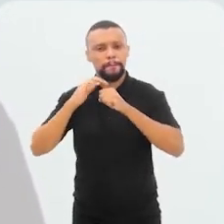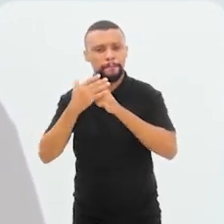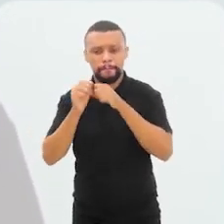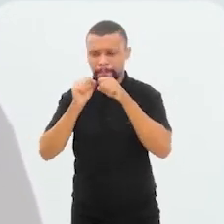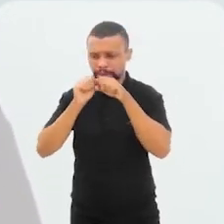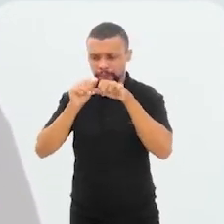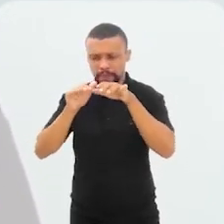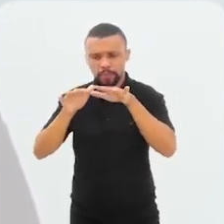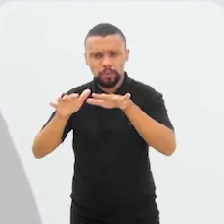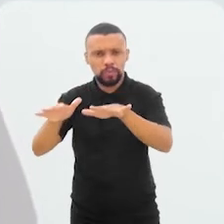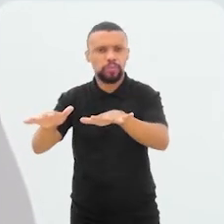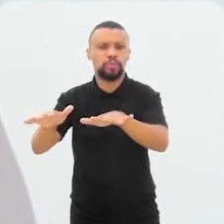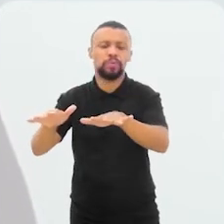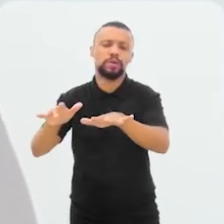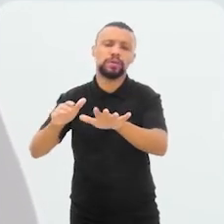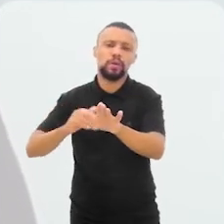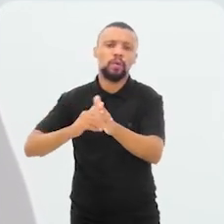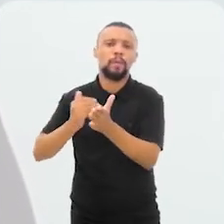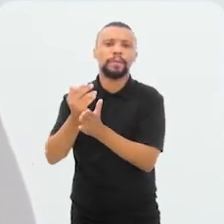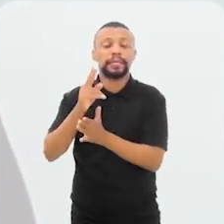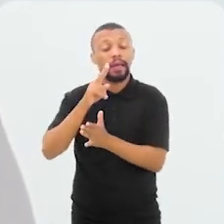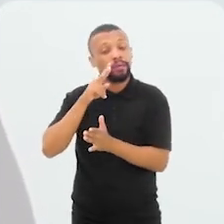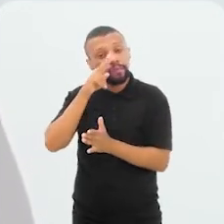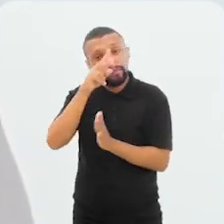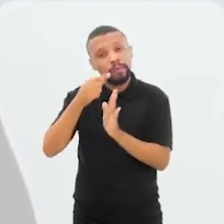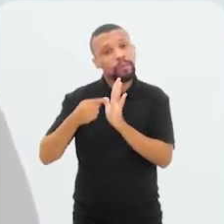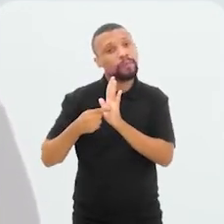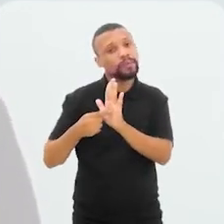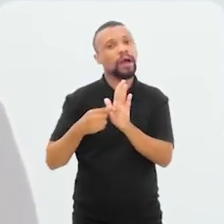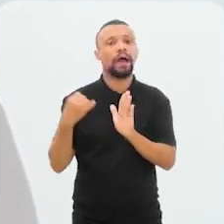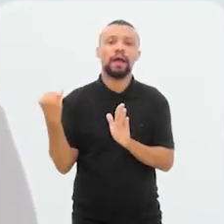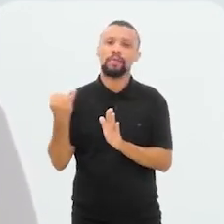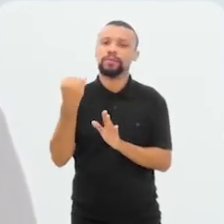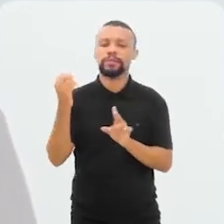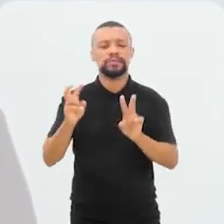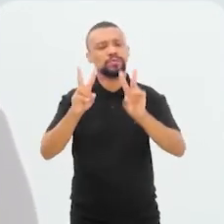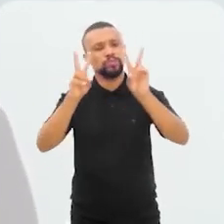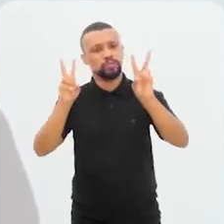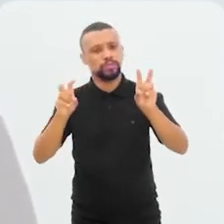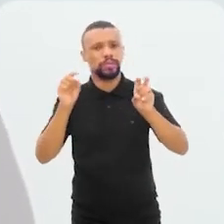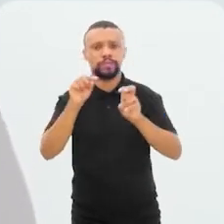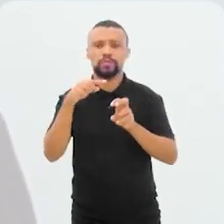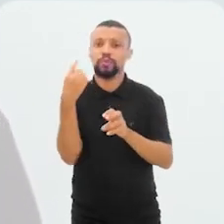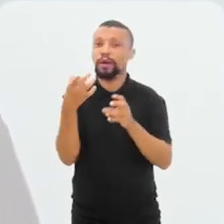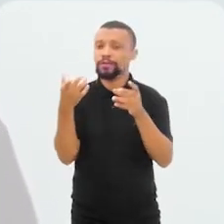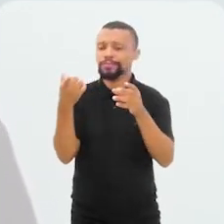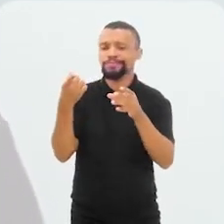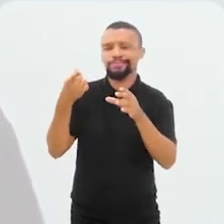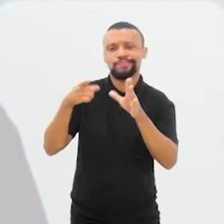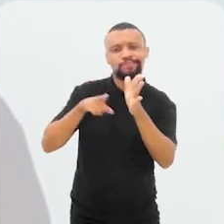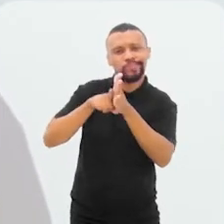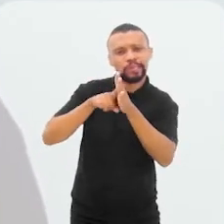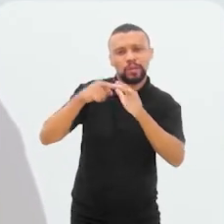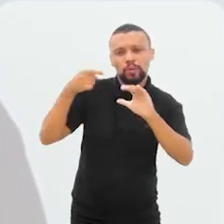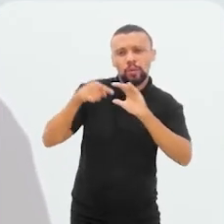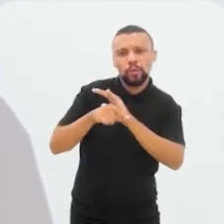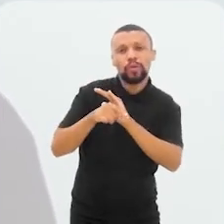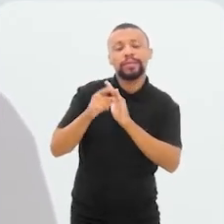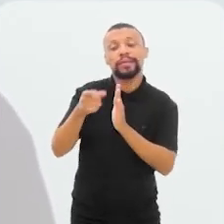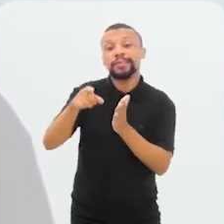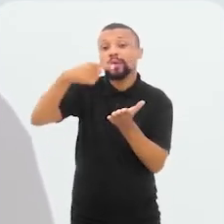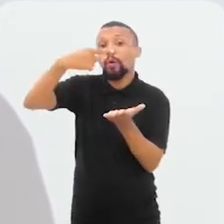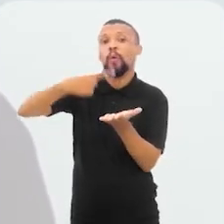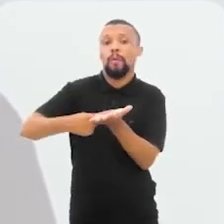dois anos, que começaram também a potencializar e demonstrar a importância do tema, da gente mergulhar nessa agenda